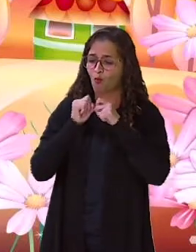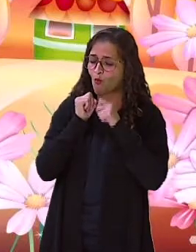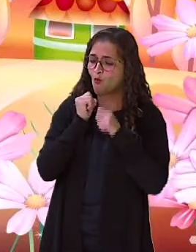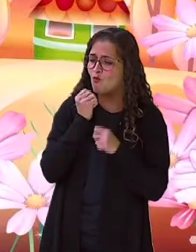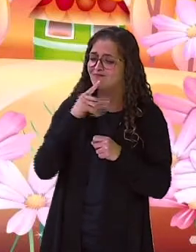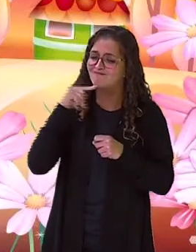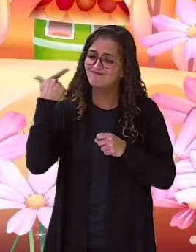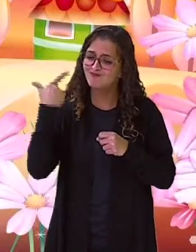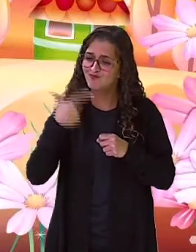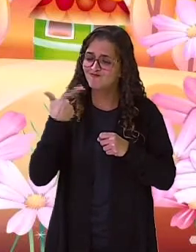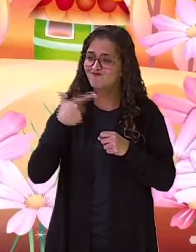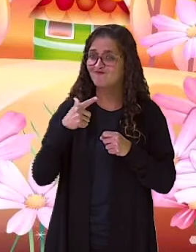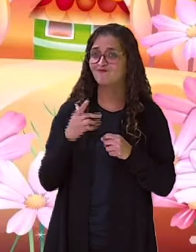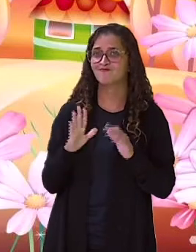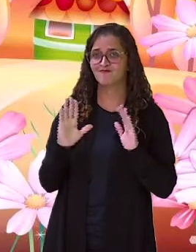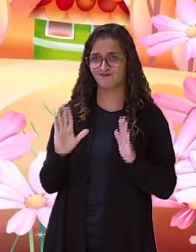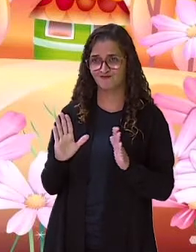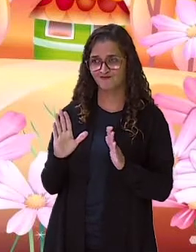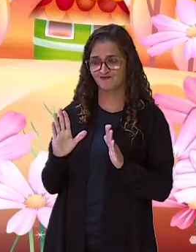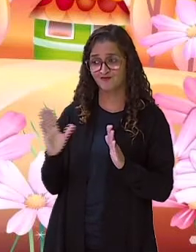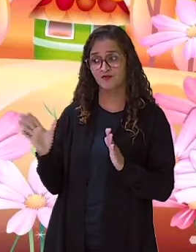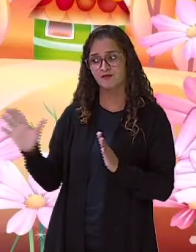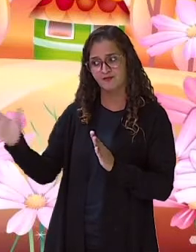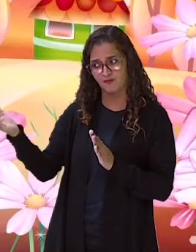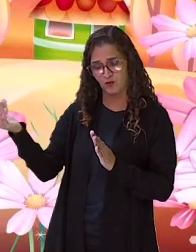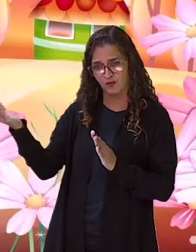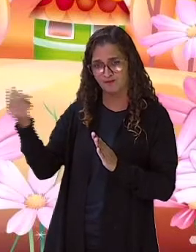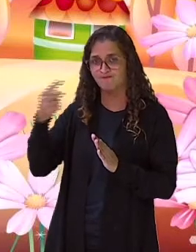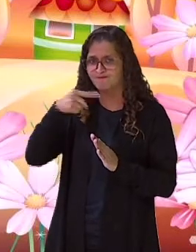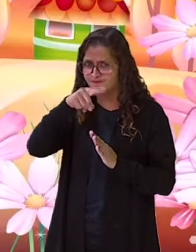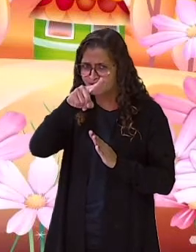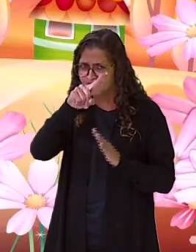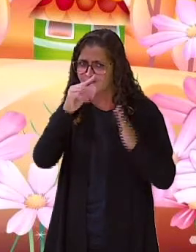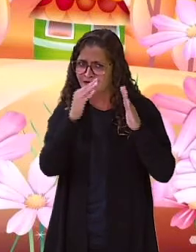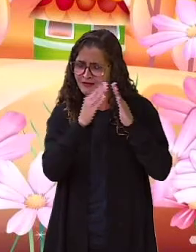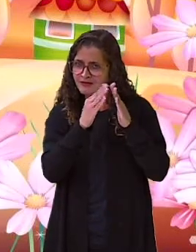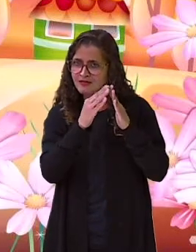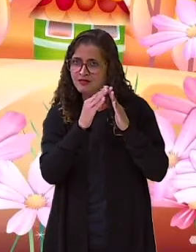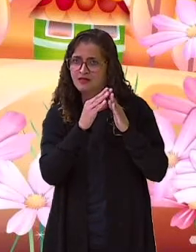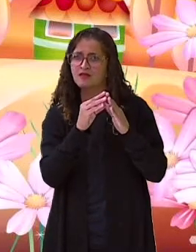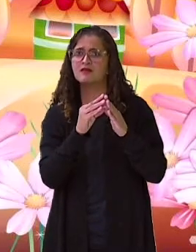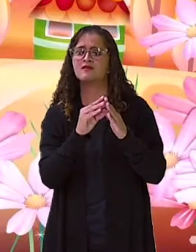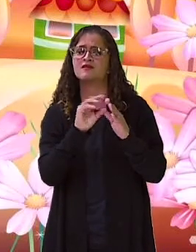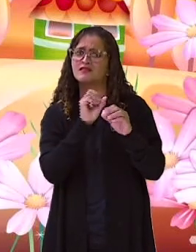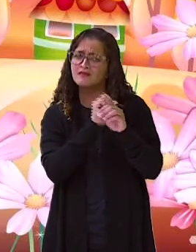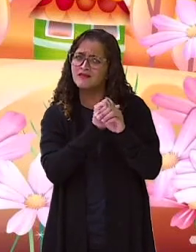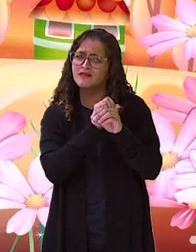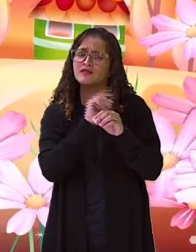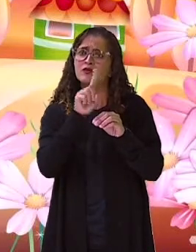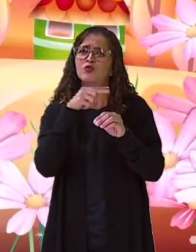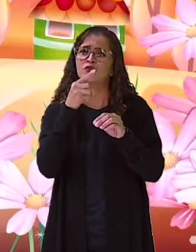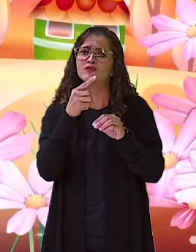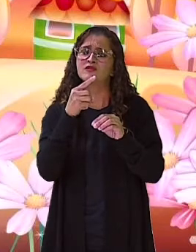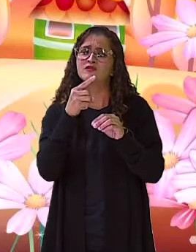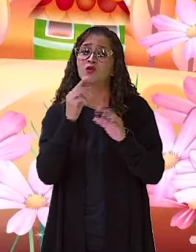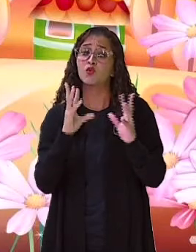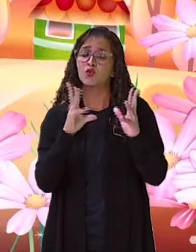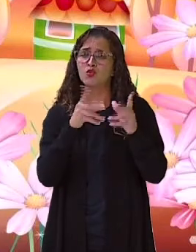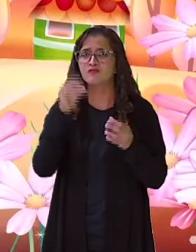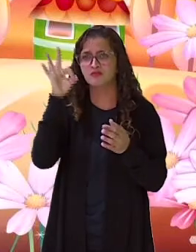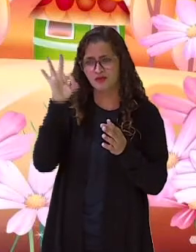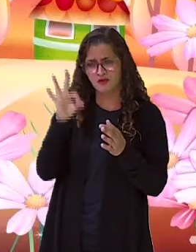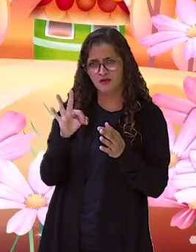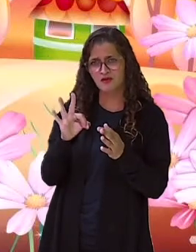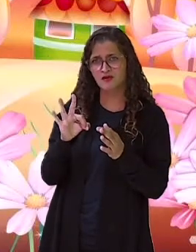Volte para casa e espere. No final, tudo vai dar certo. Se ainda não deu